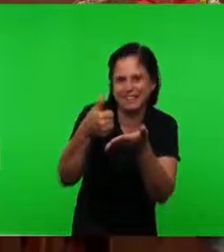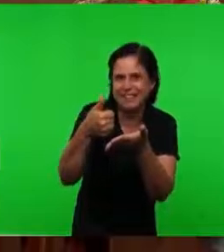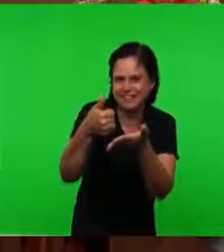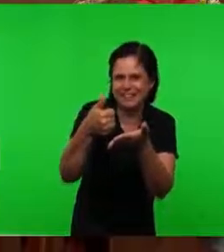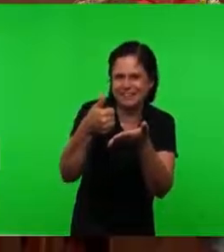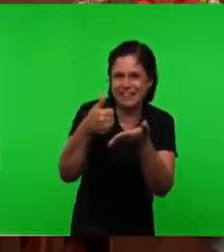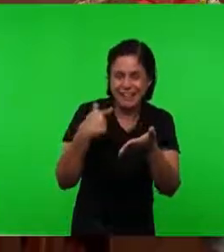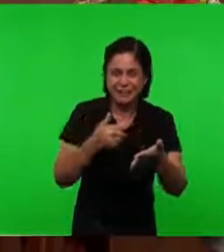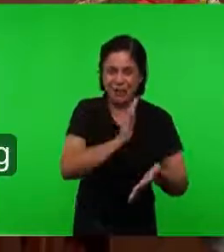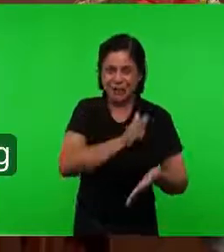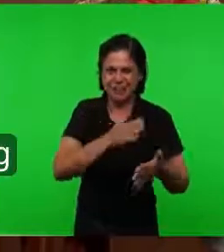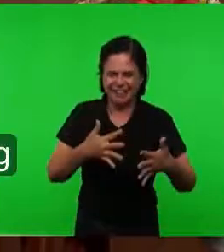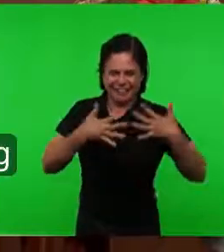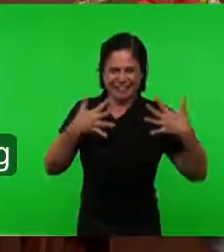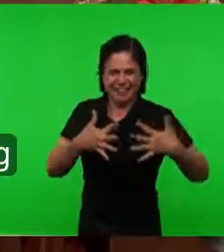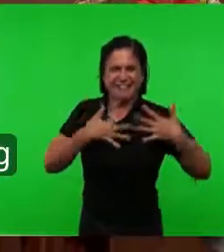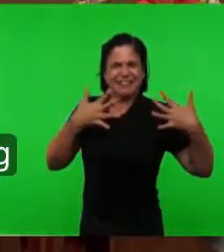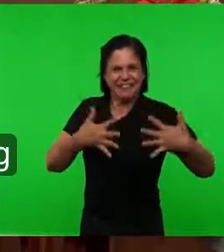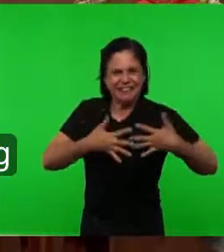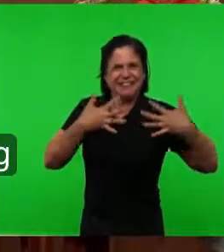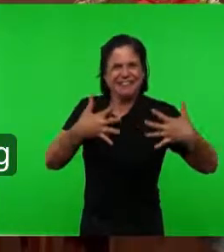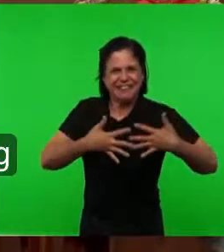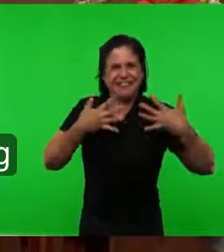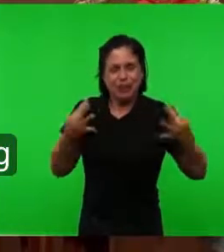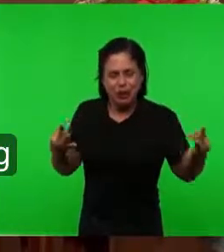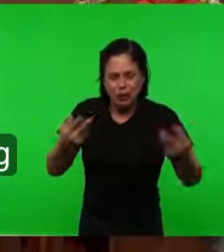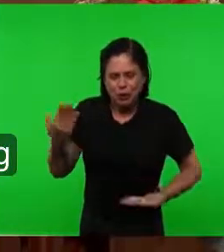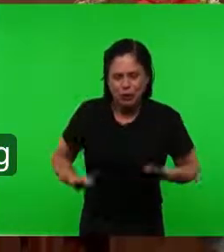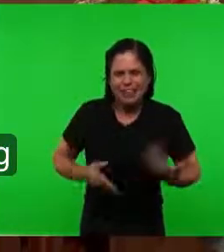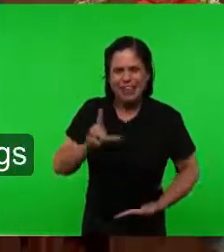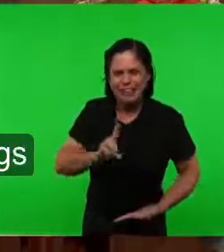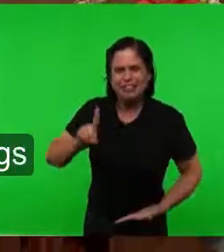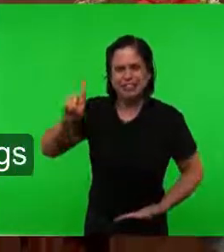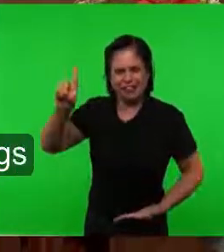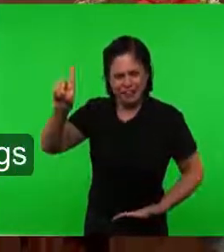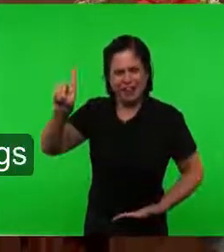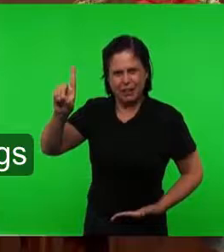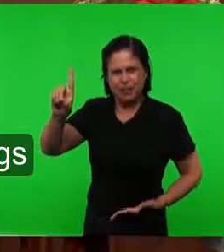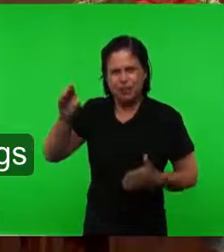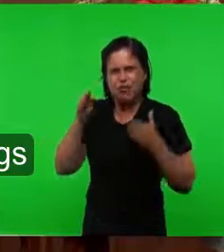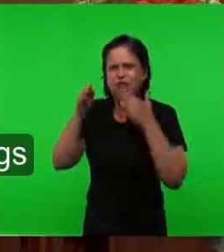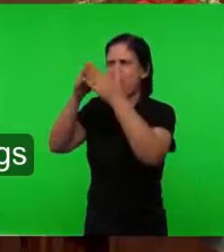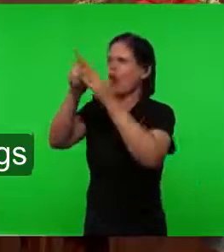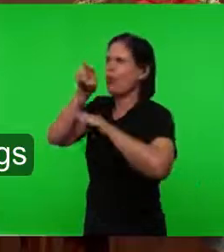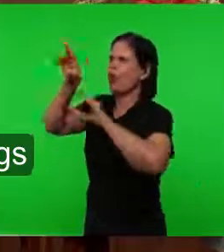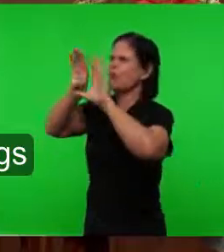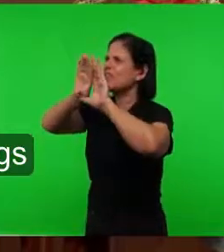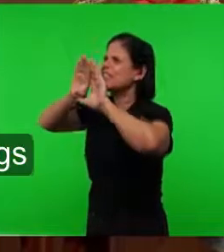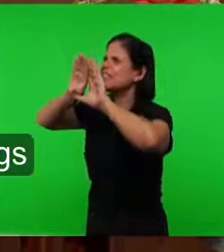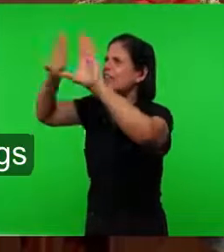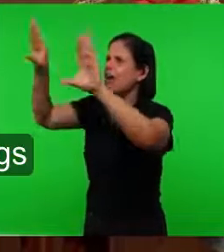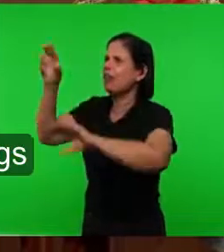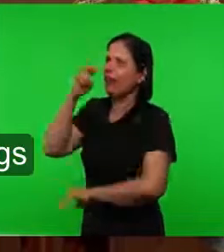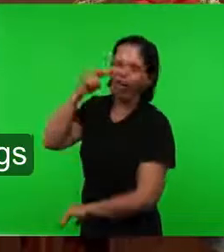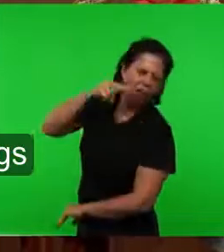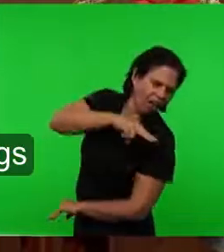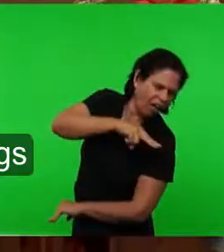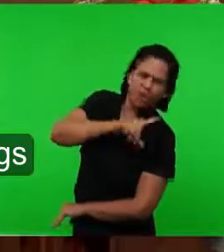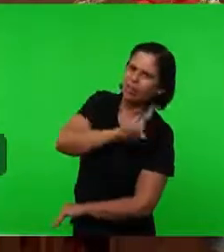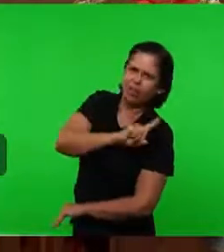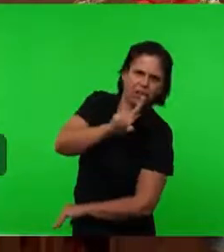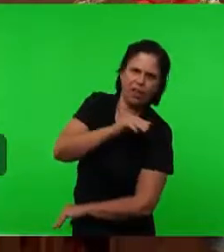O nosso coração E todos os servos De Deus Que estão olhando Para os céus Porque para o chão